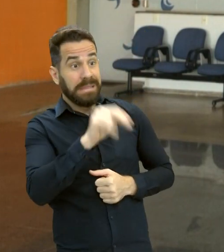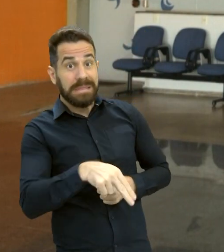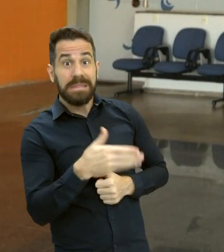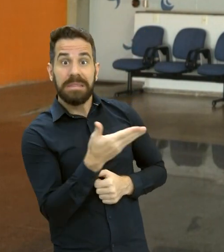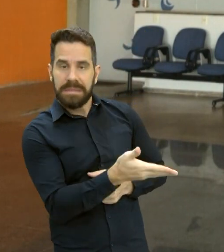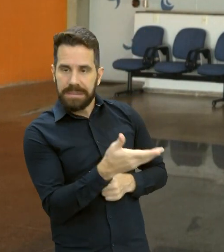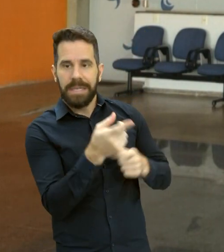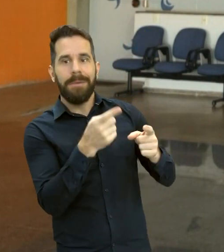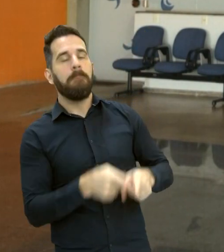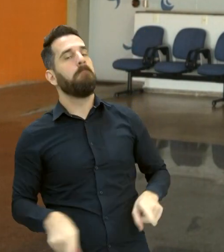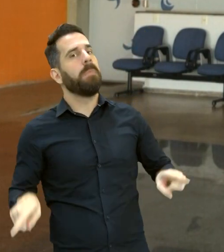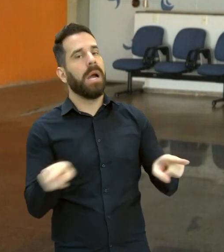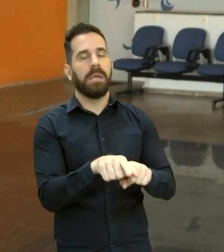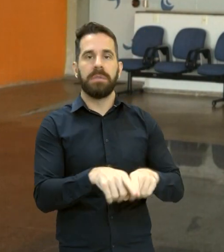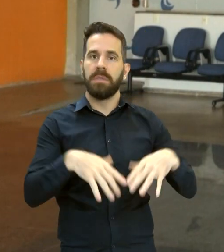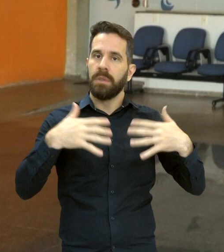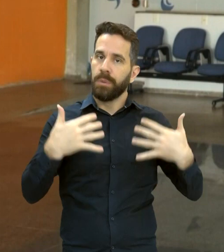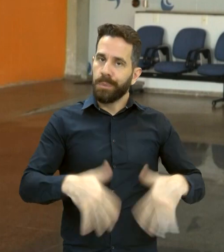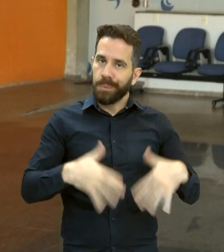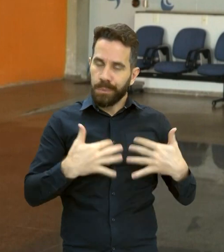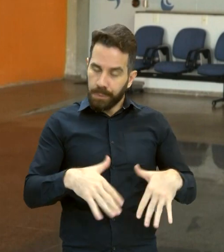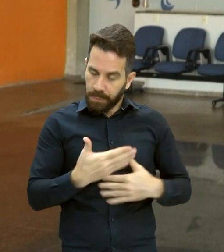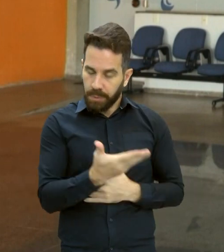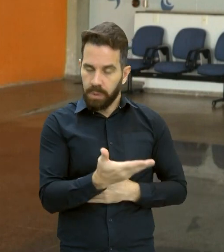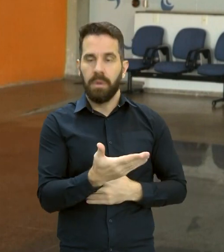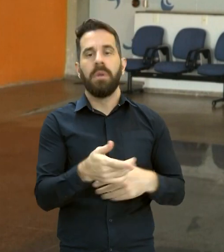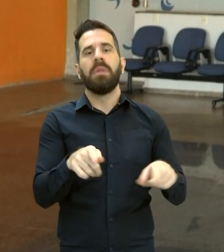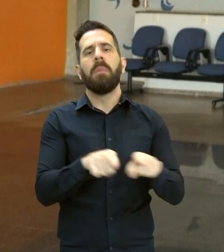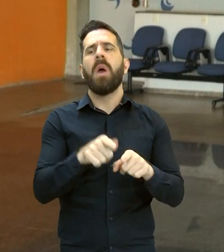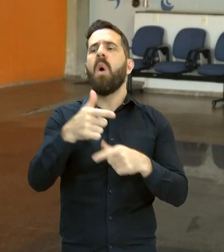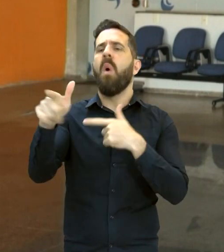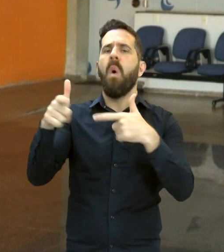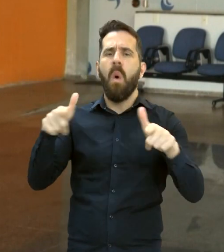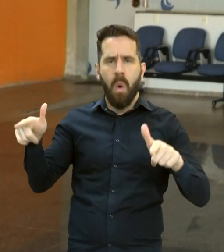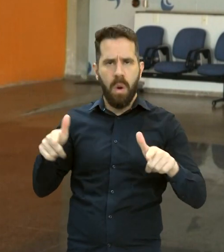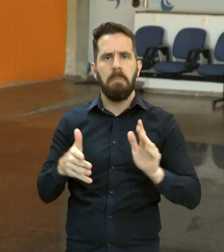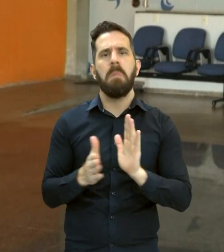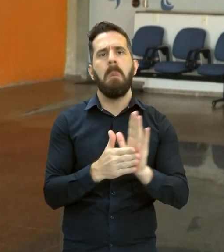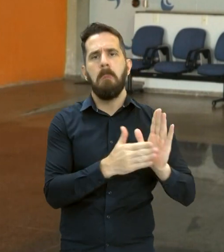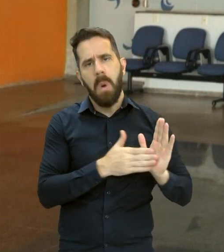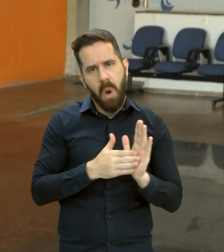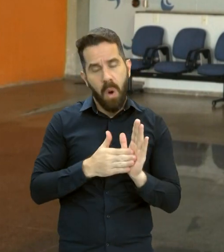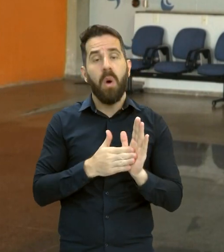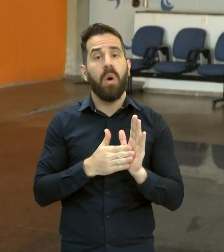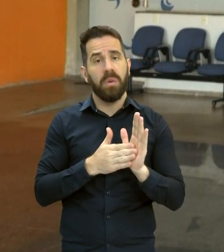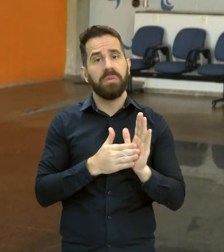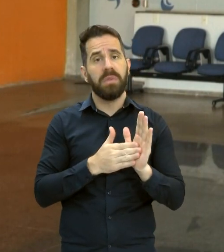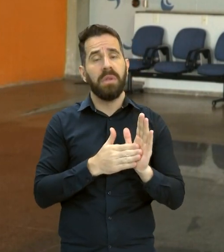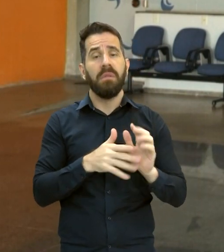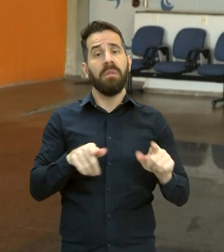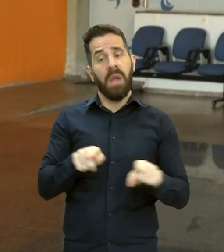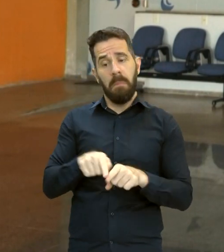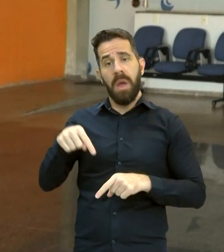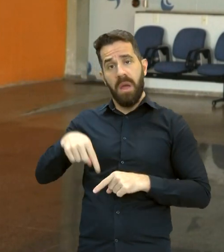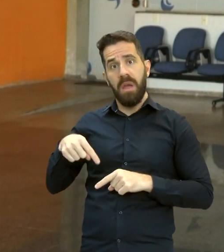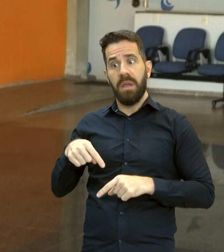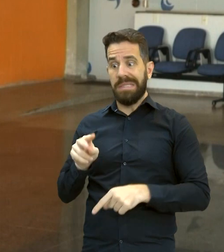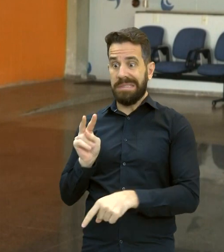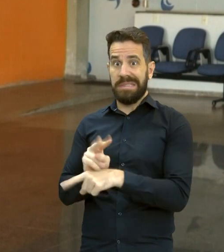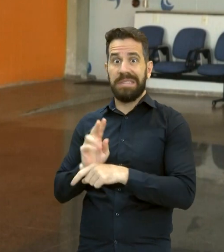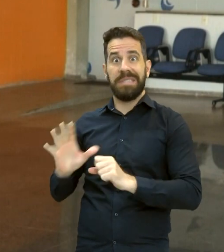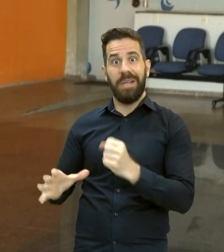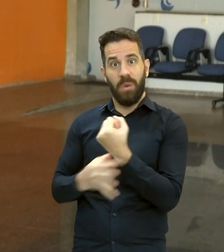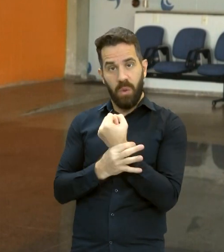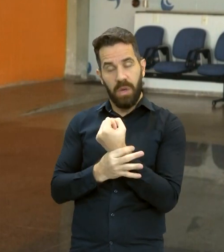a nossa grande parceira e, como qualquer outra política, a política de segurança, tendo institucionalmente alguém que